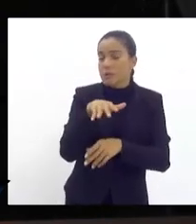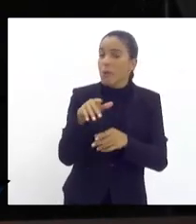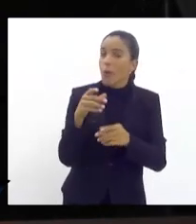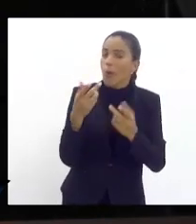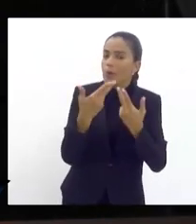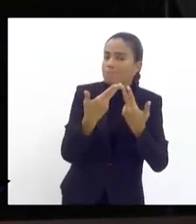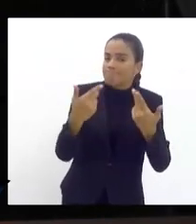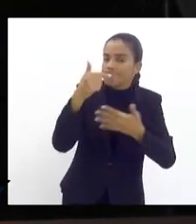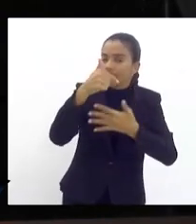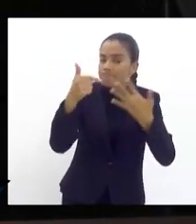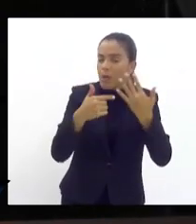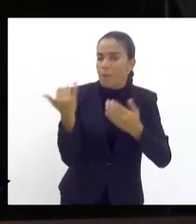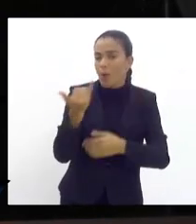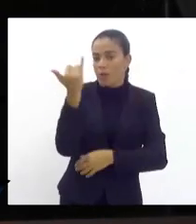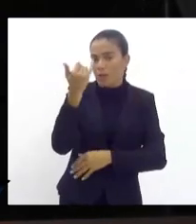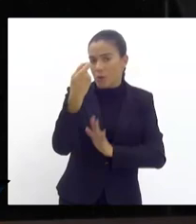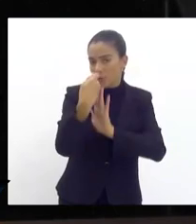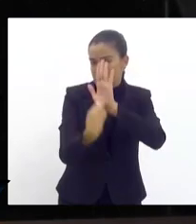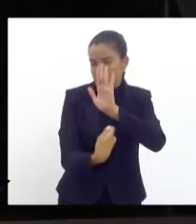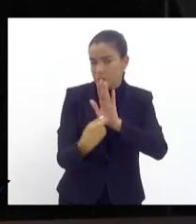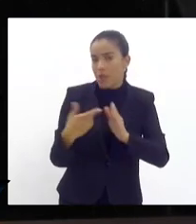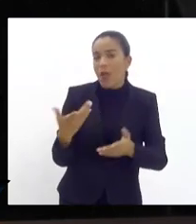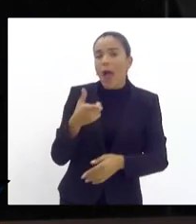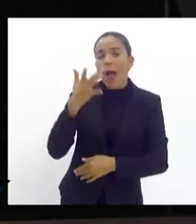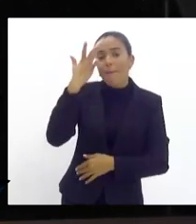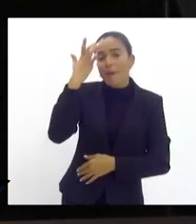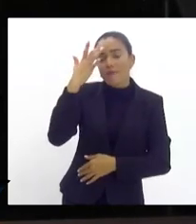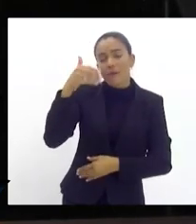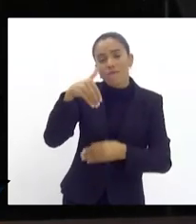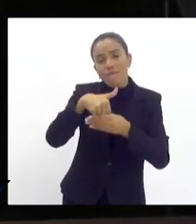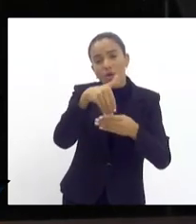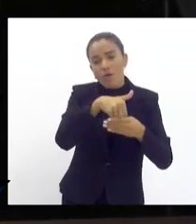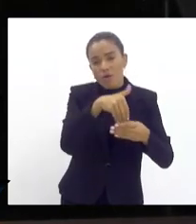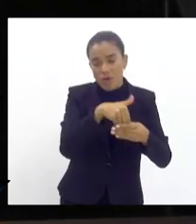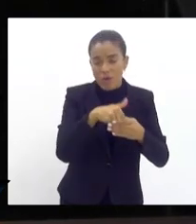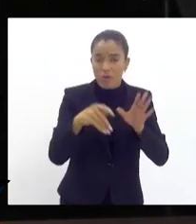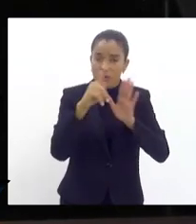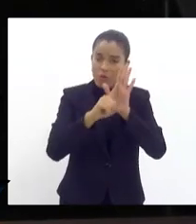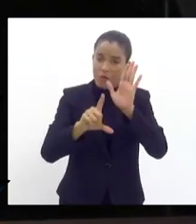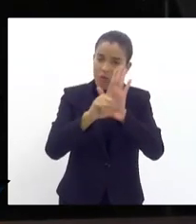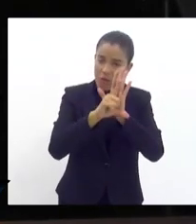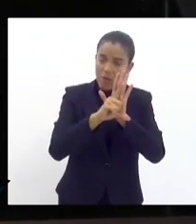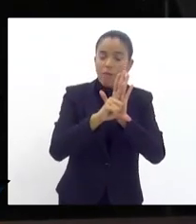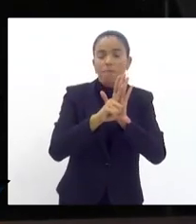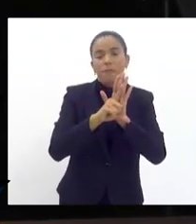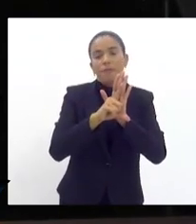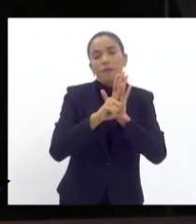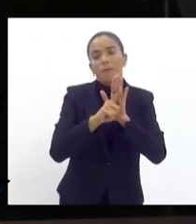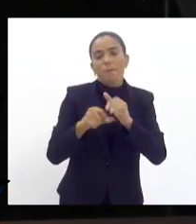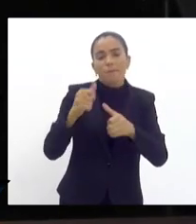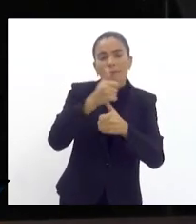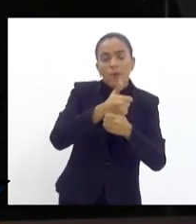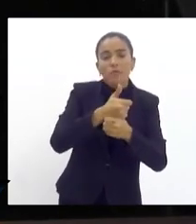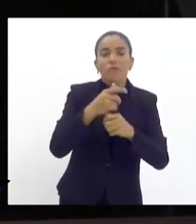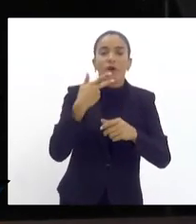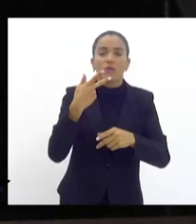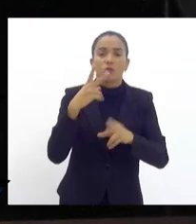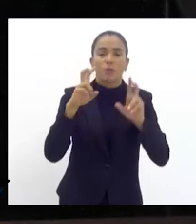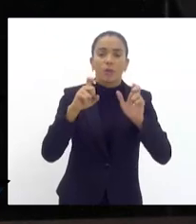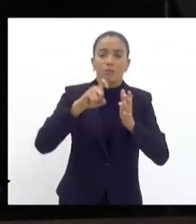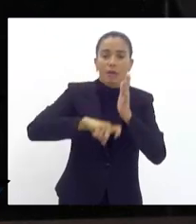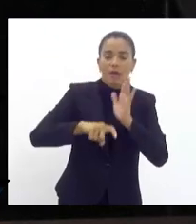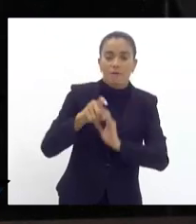ao texto então amanhã nós vamos estar votando aqui na casa o projeto através do substitutivo que trata da tarifa social